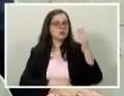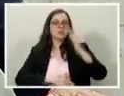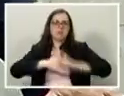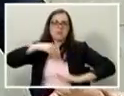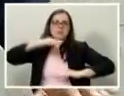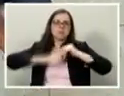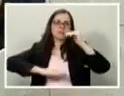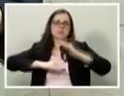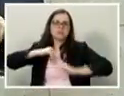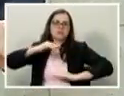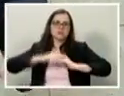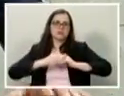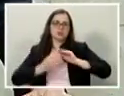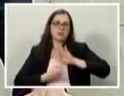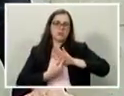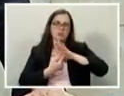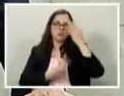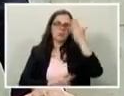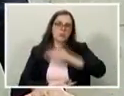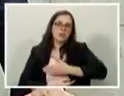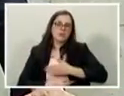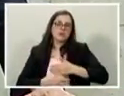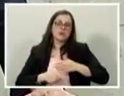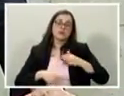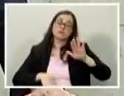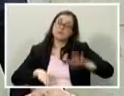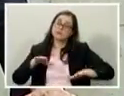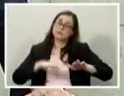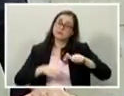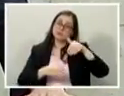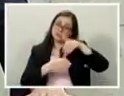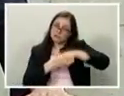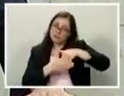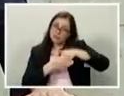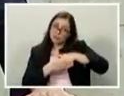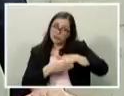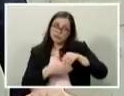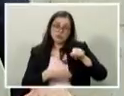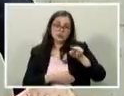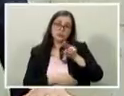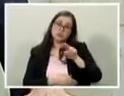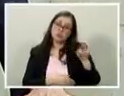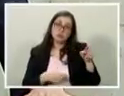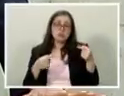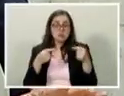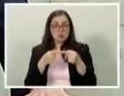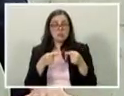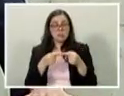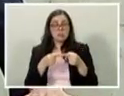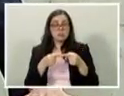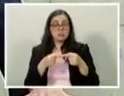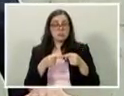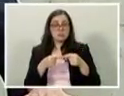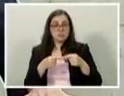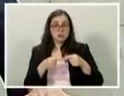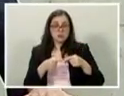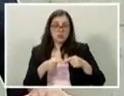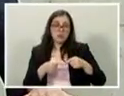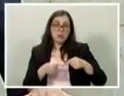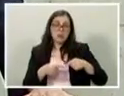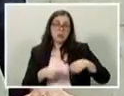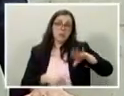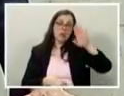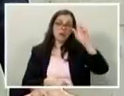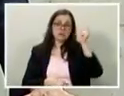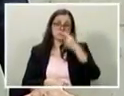acredito que, eleitoralmente, talvez ele até seja um nome até mais viável que o governador Geraldo Alckmin,